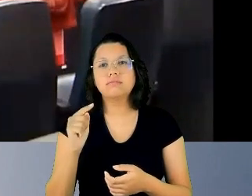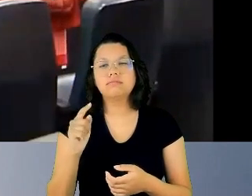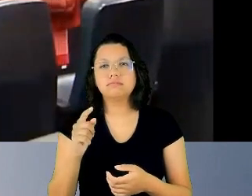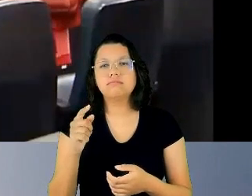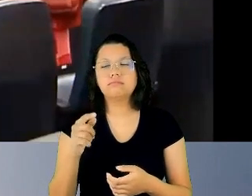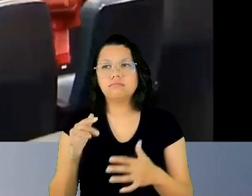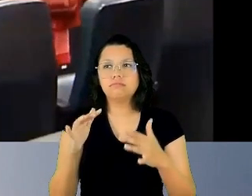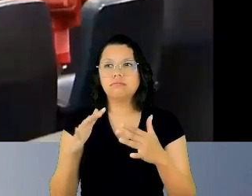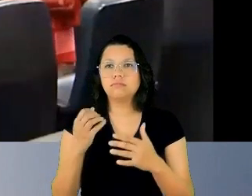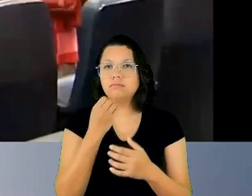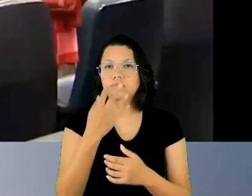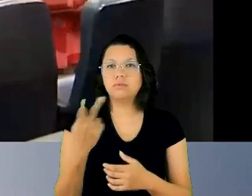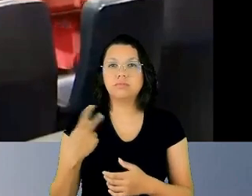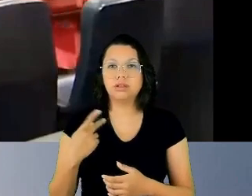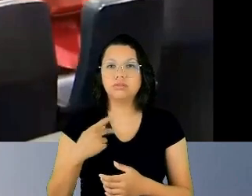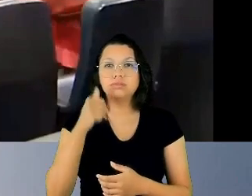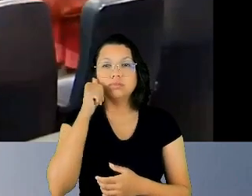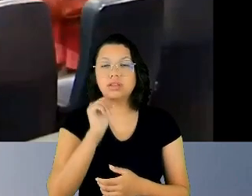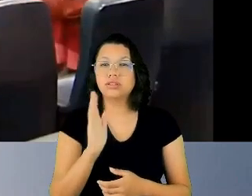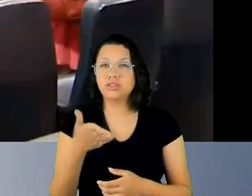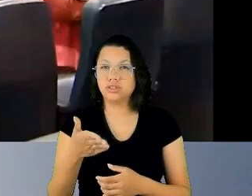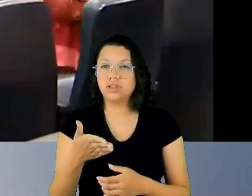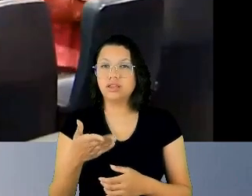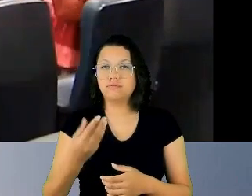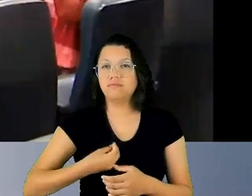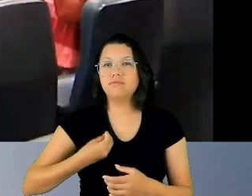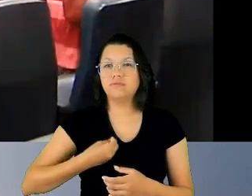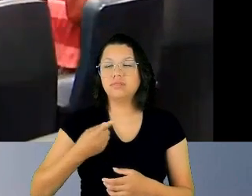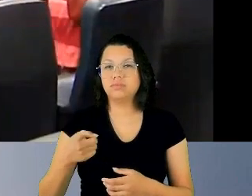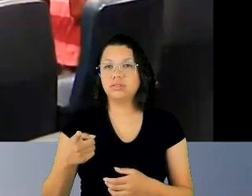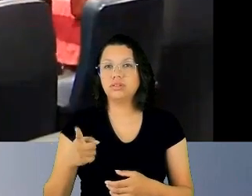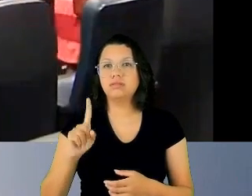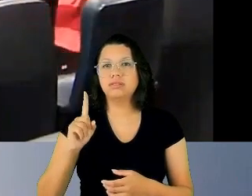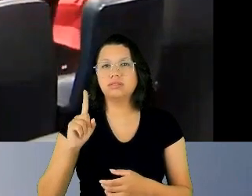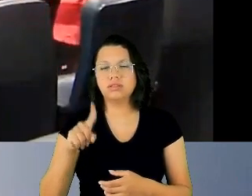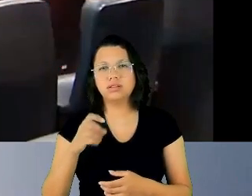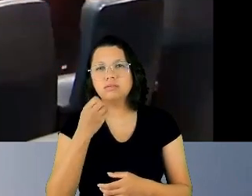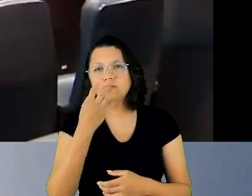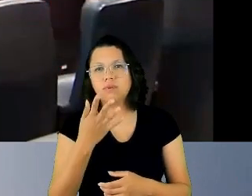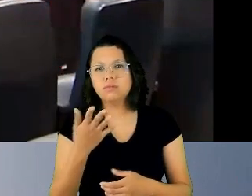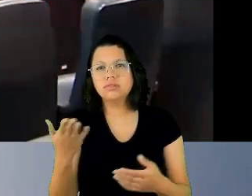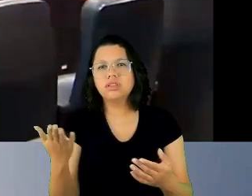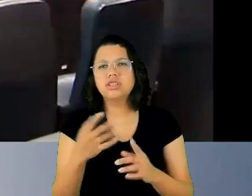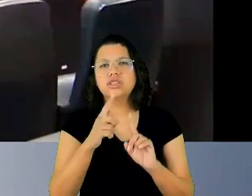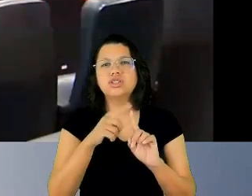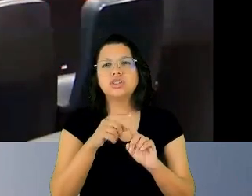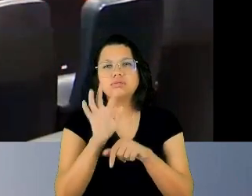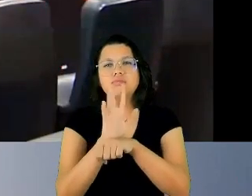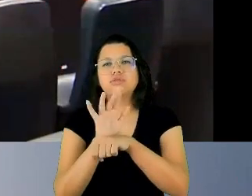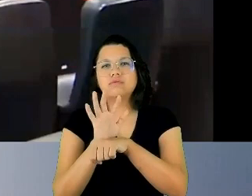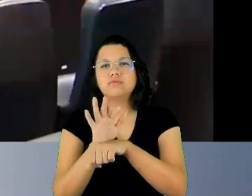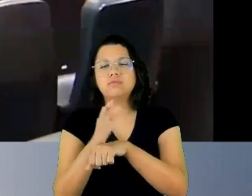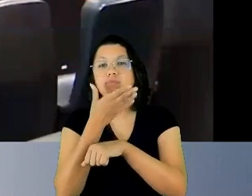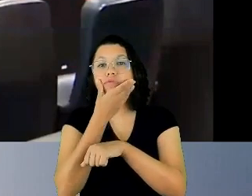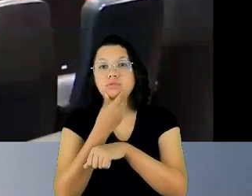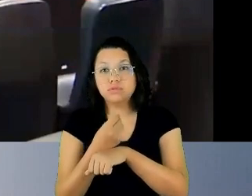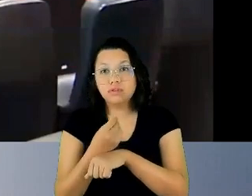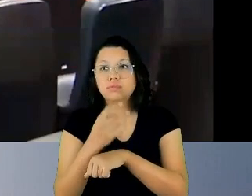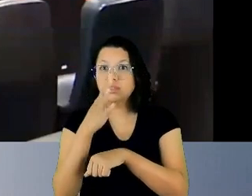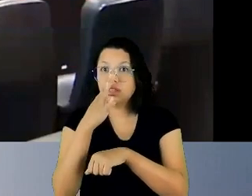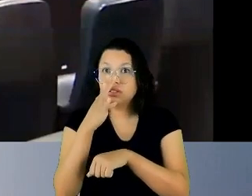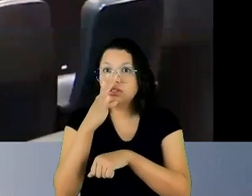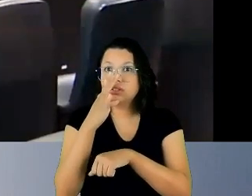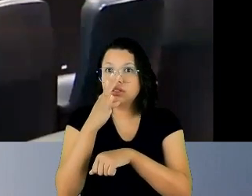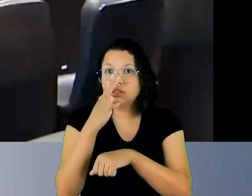que já passamos por isso, não seria interessante se tivesse esse tipo de filme para os homens assistirem, para